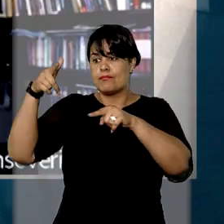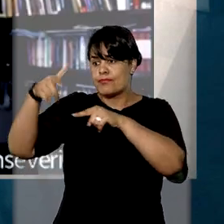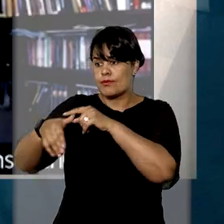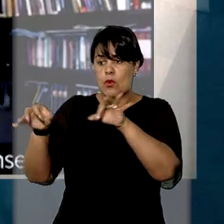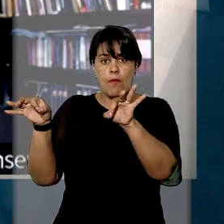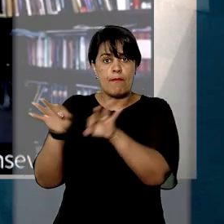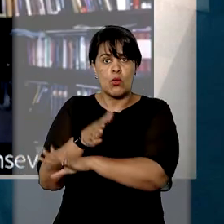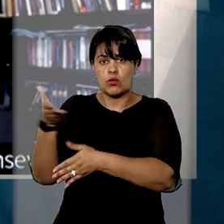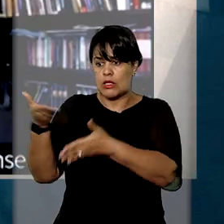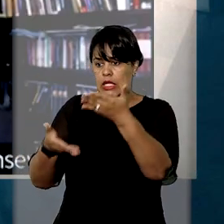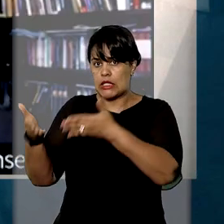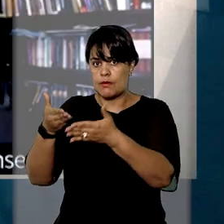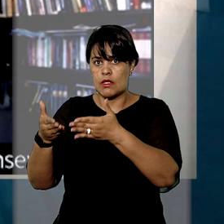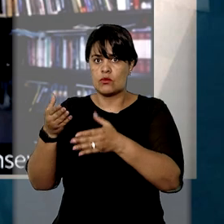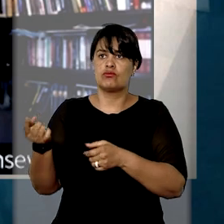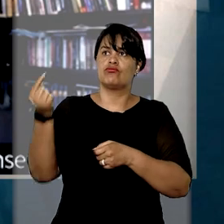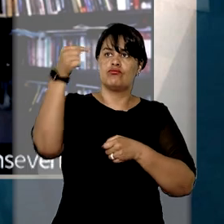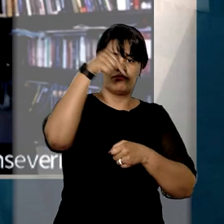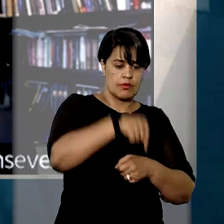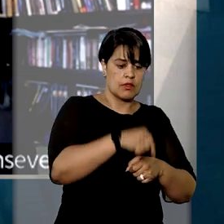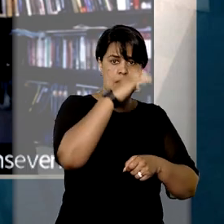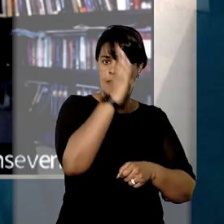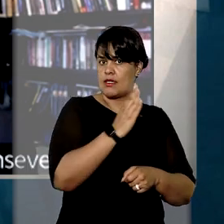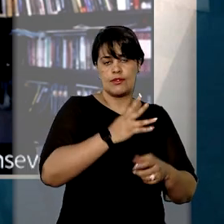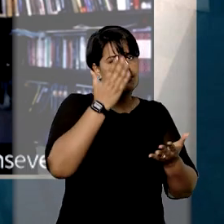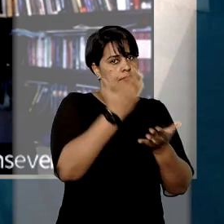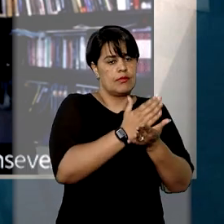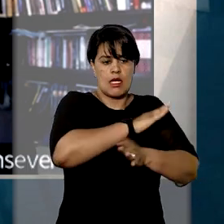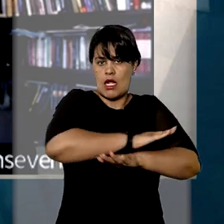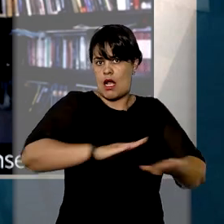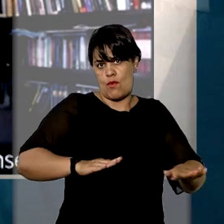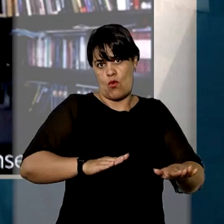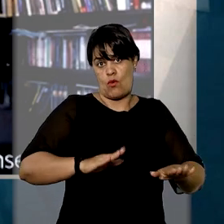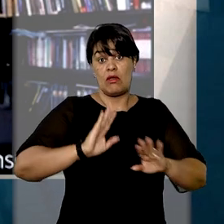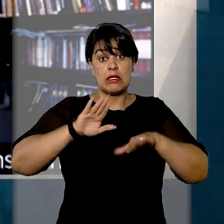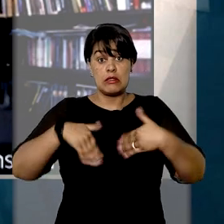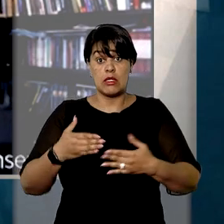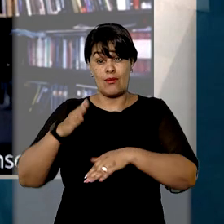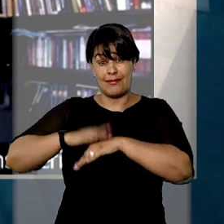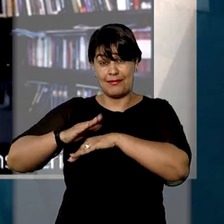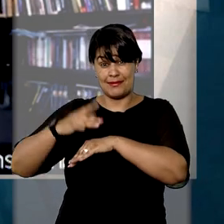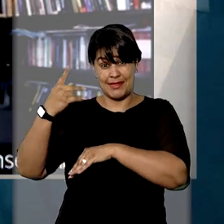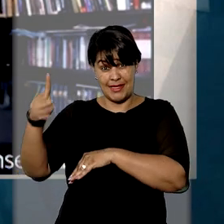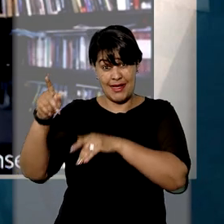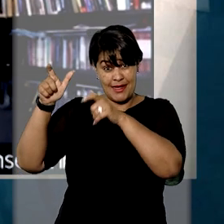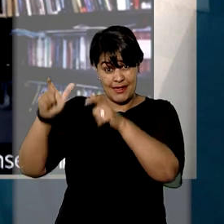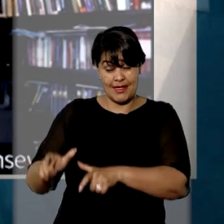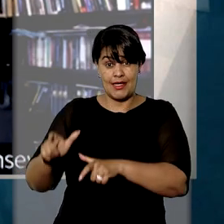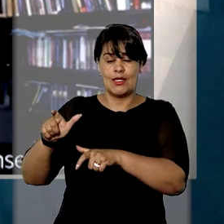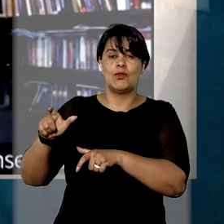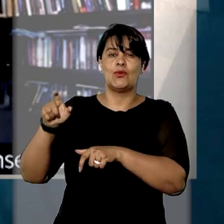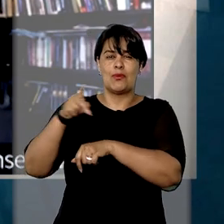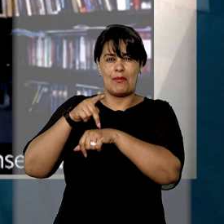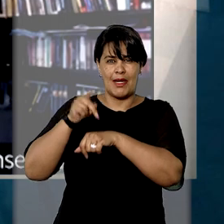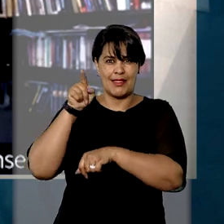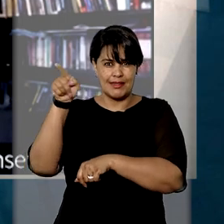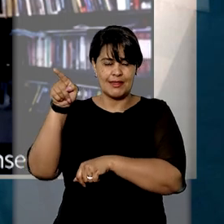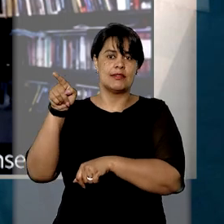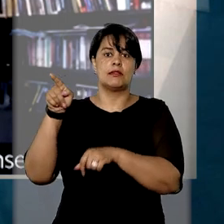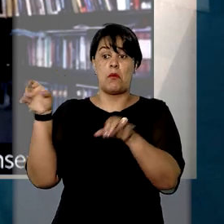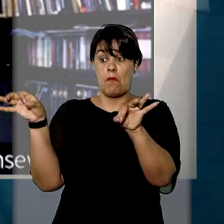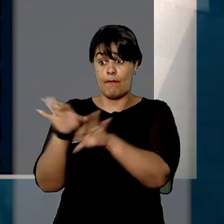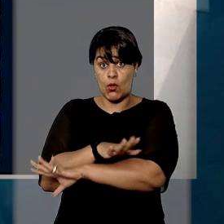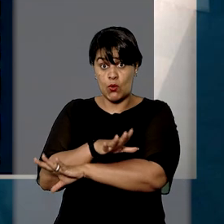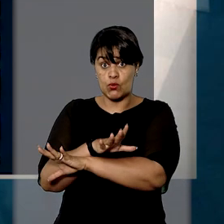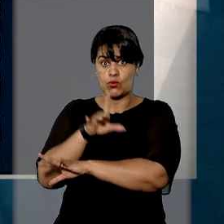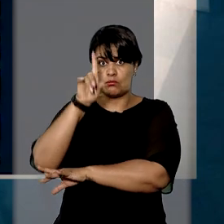continuidade de tratamento médico no Brasil. E sendo assim, após a alta médica dada pelo hospital que prestou o atendimento